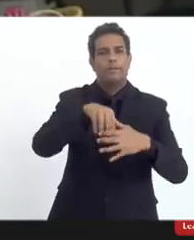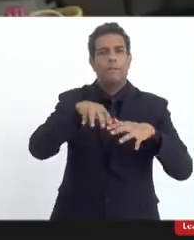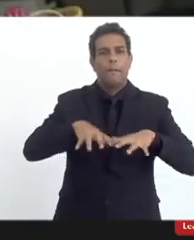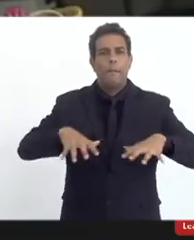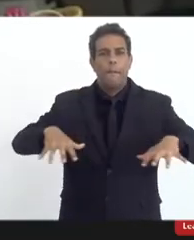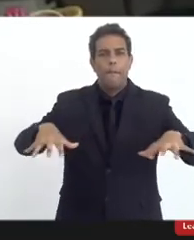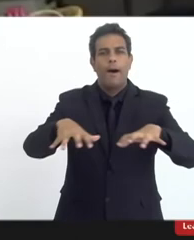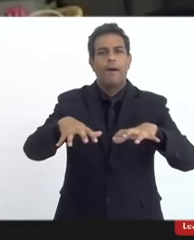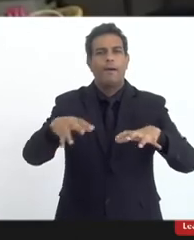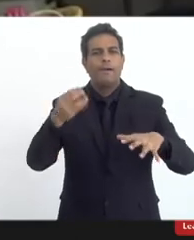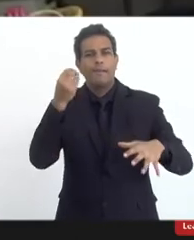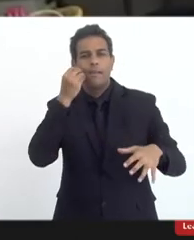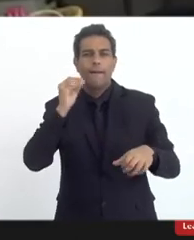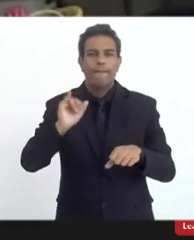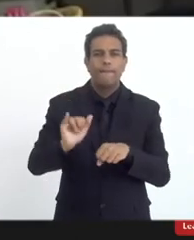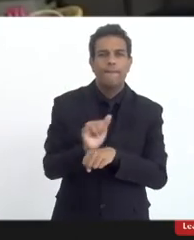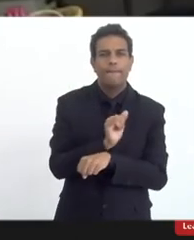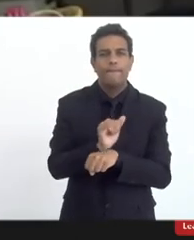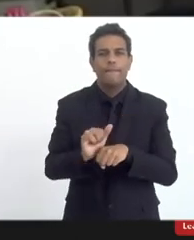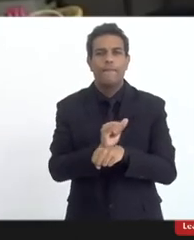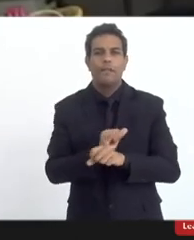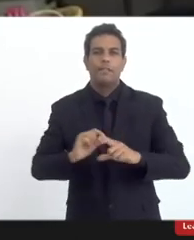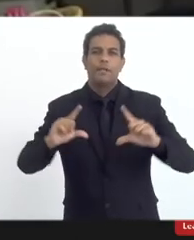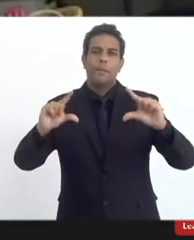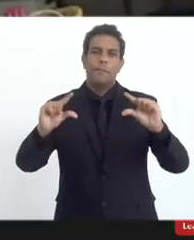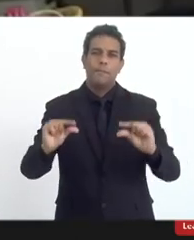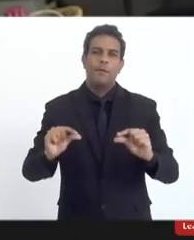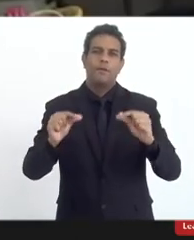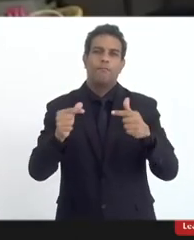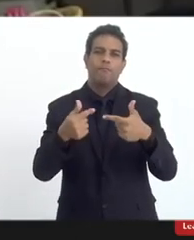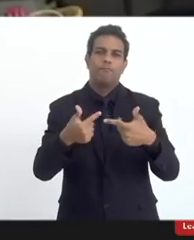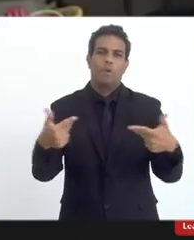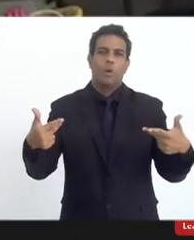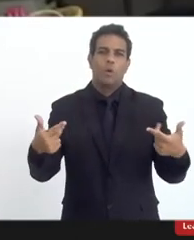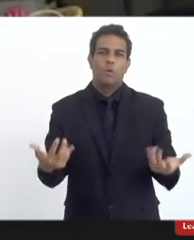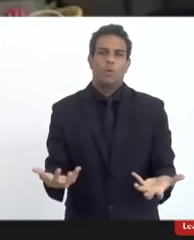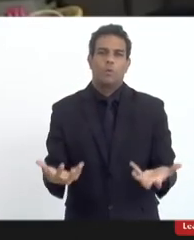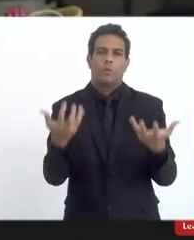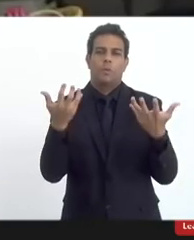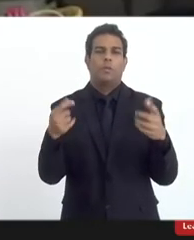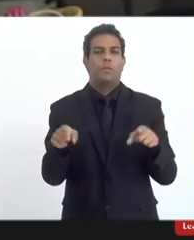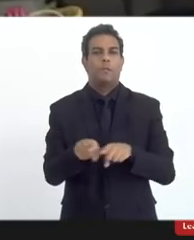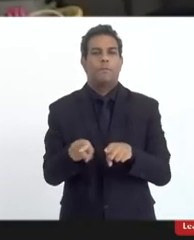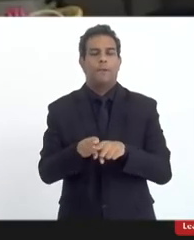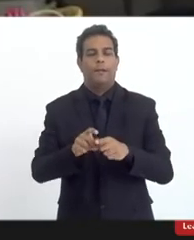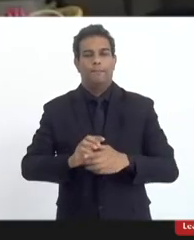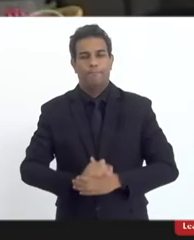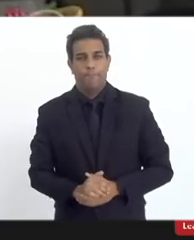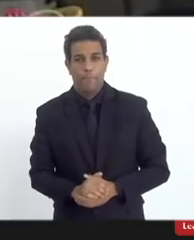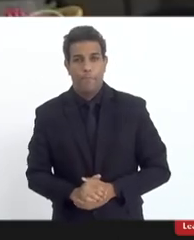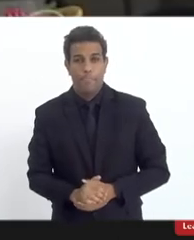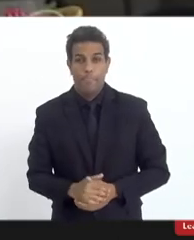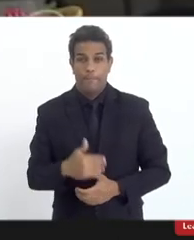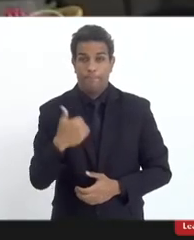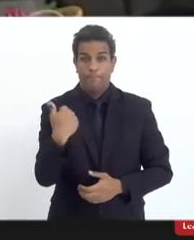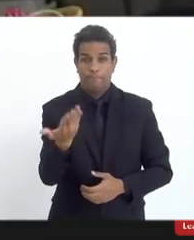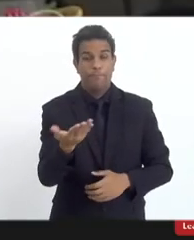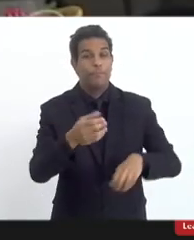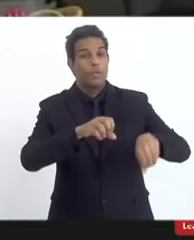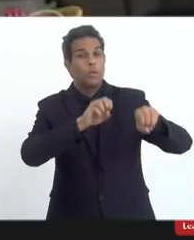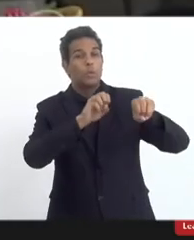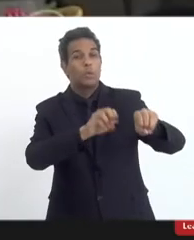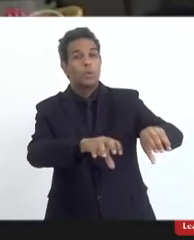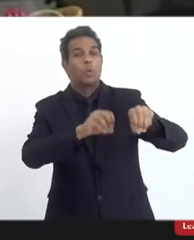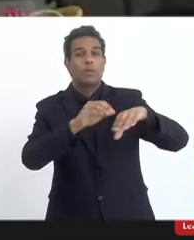tentando minimizar essa questão tanto é que o educação mais humana